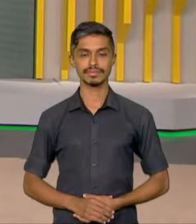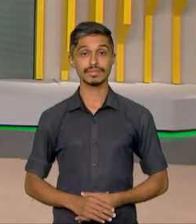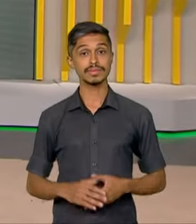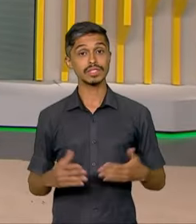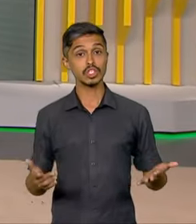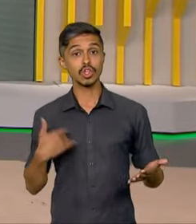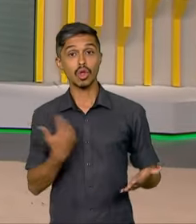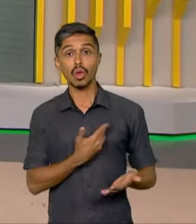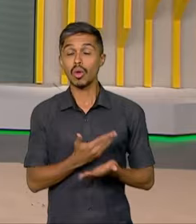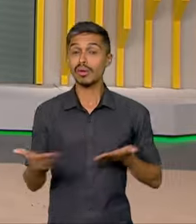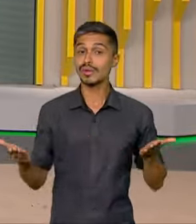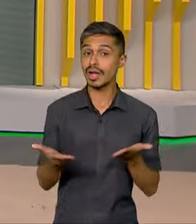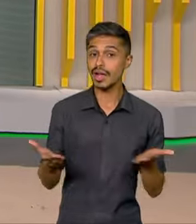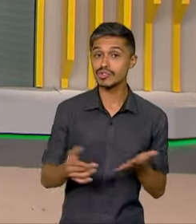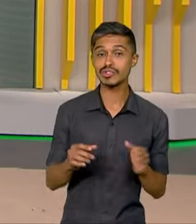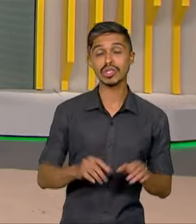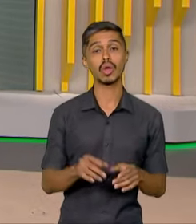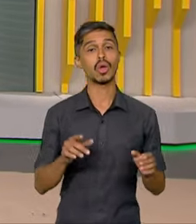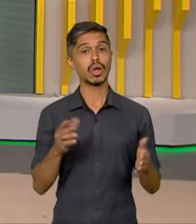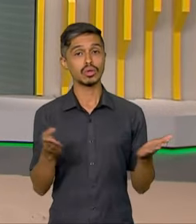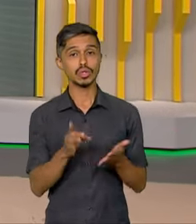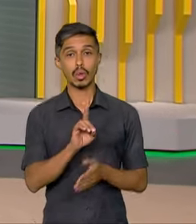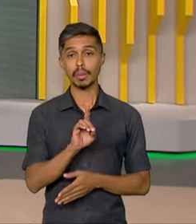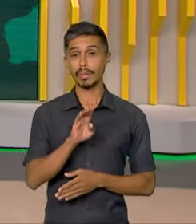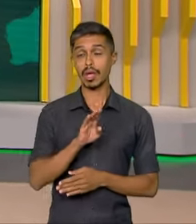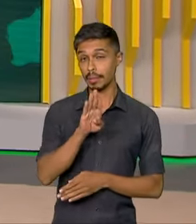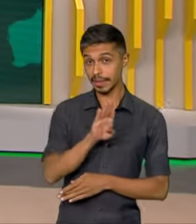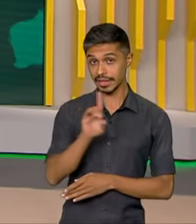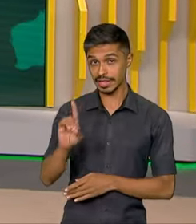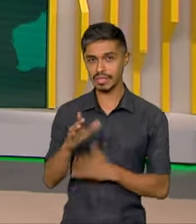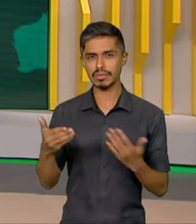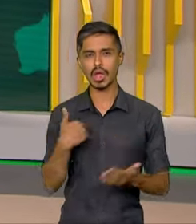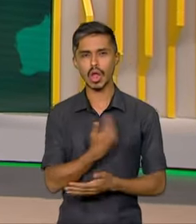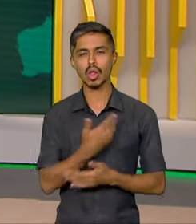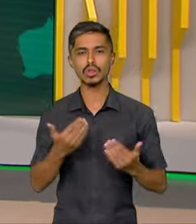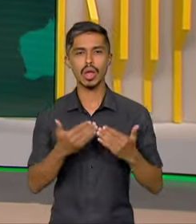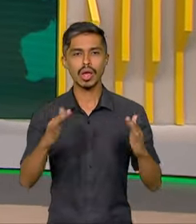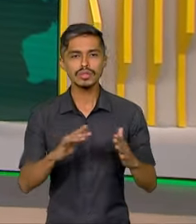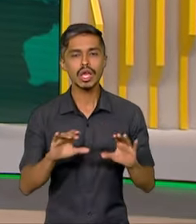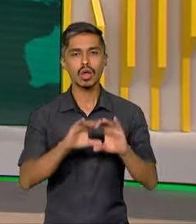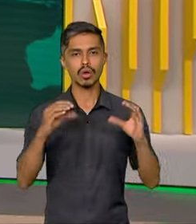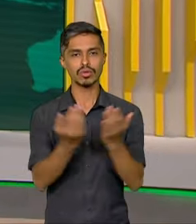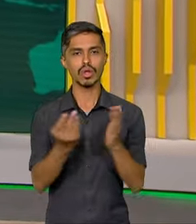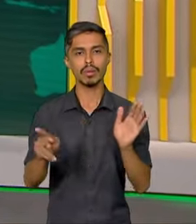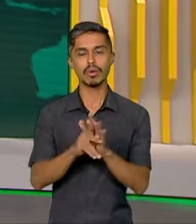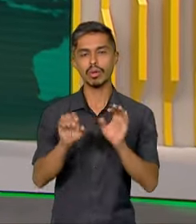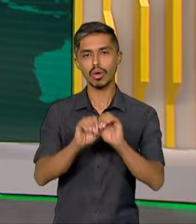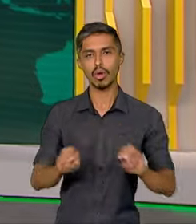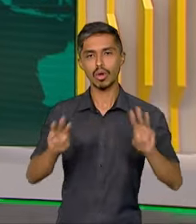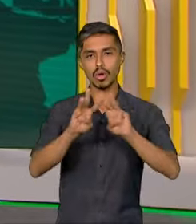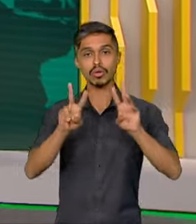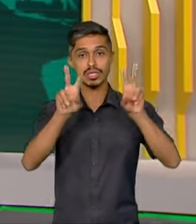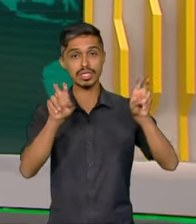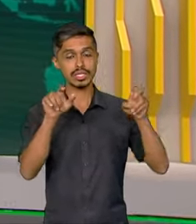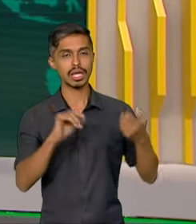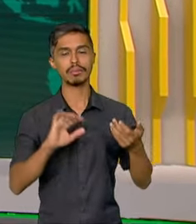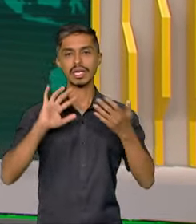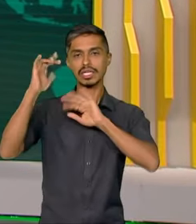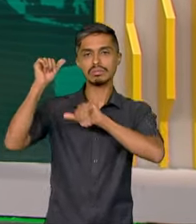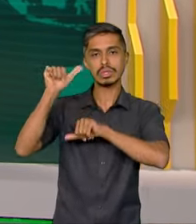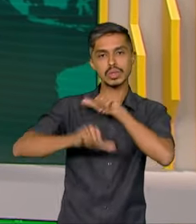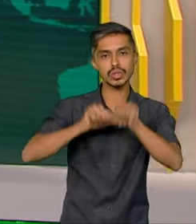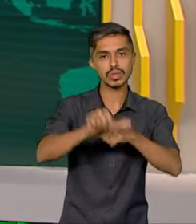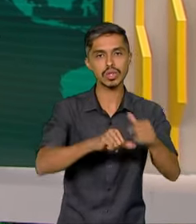E nós começamos esta edição do Brasil em Dia com a abertura da Conferência das Nações Unidas sobre Mudanças